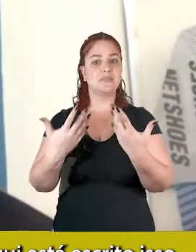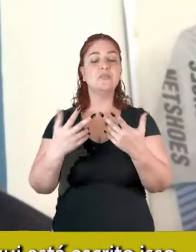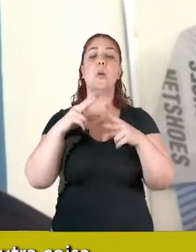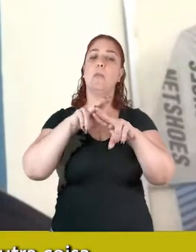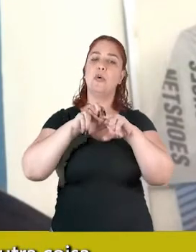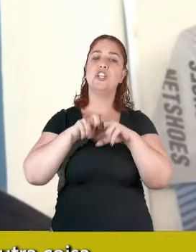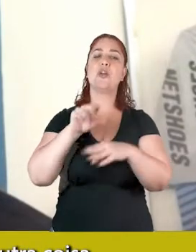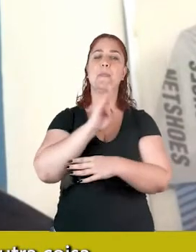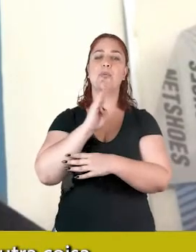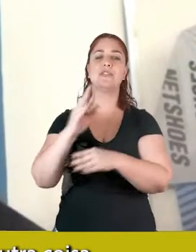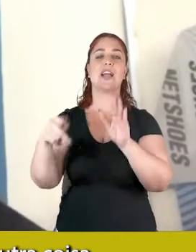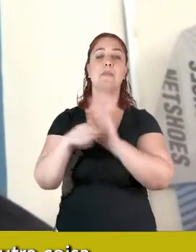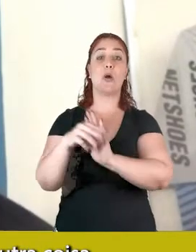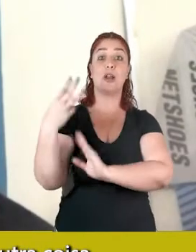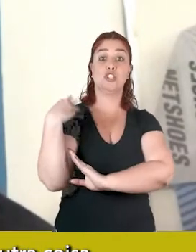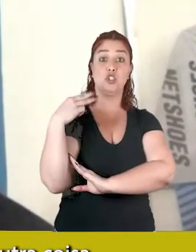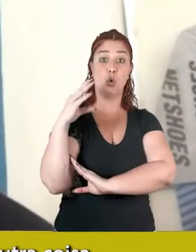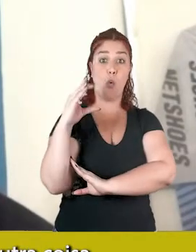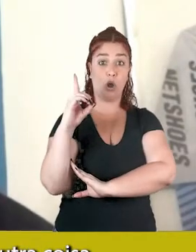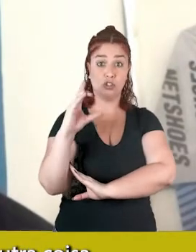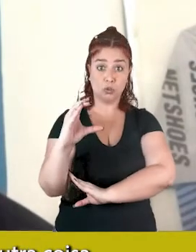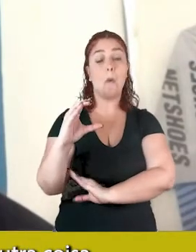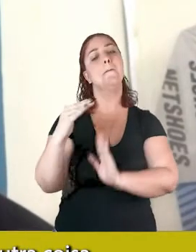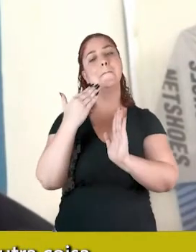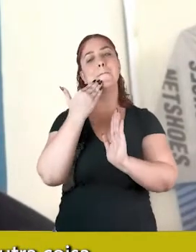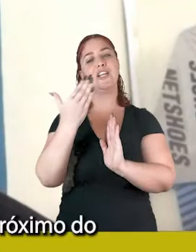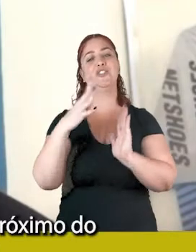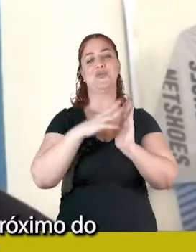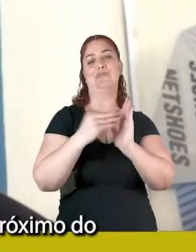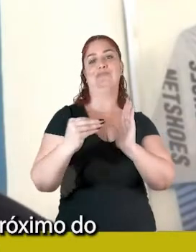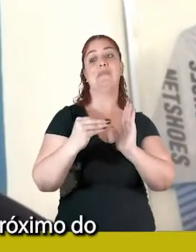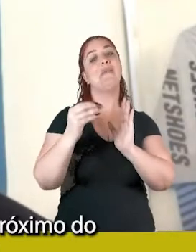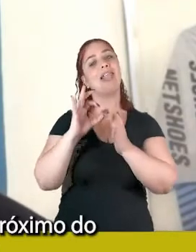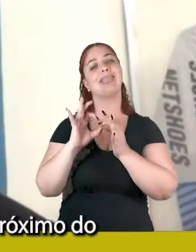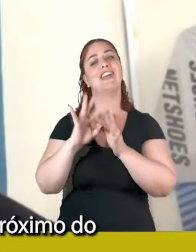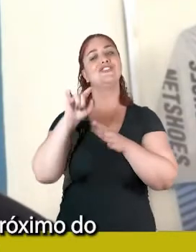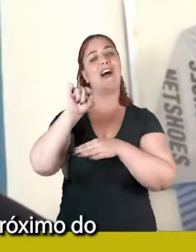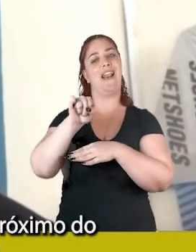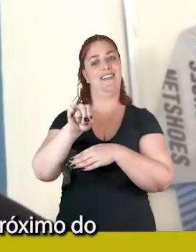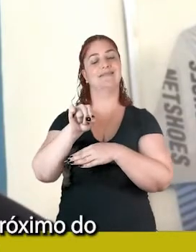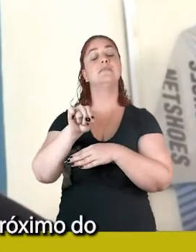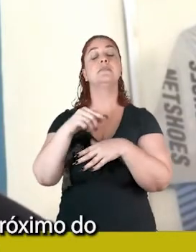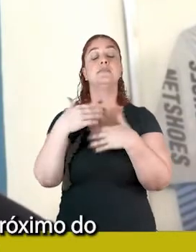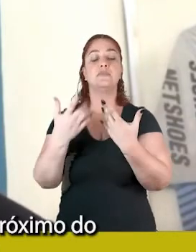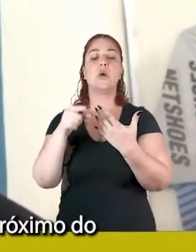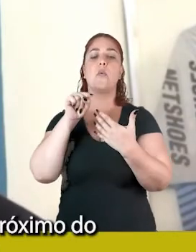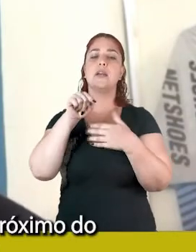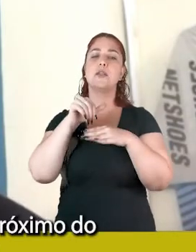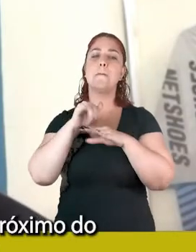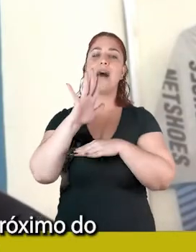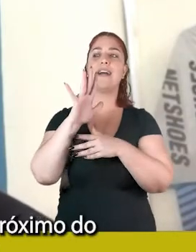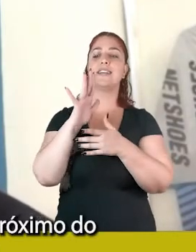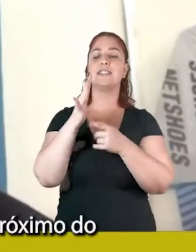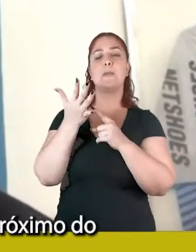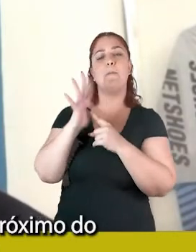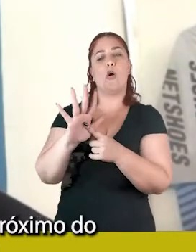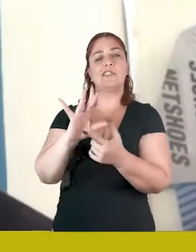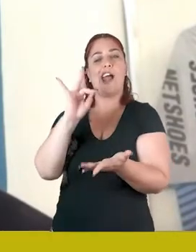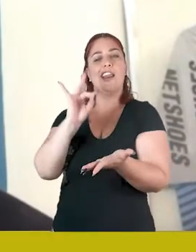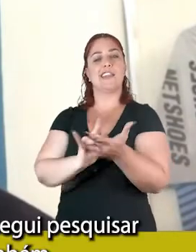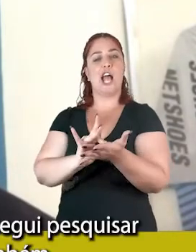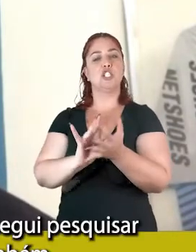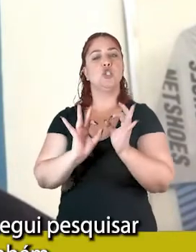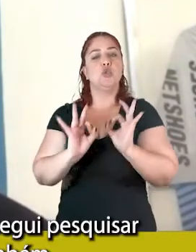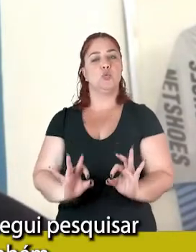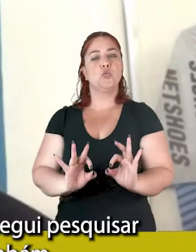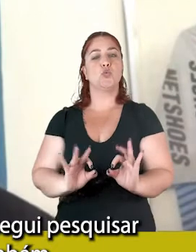isso, e aqui na internet está outra coisa, sabe? Então, esse livro é o mais próximo do justo, do real,